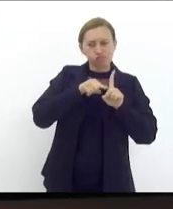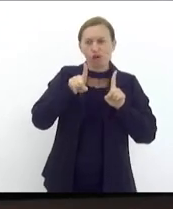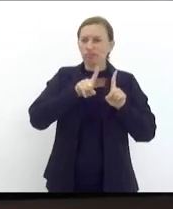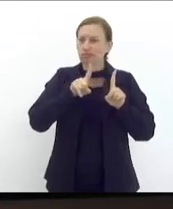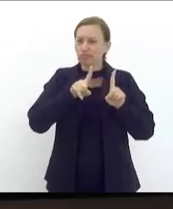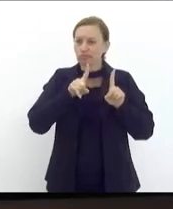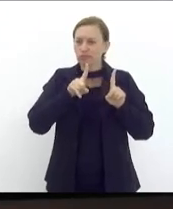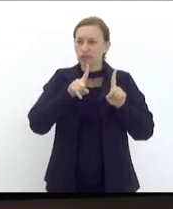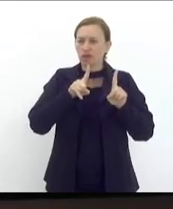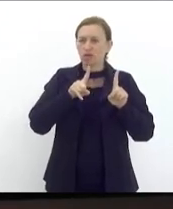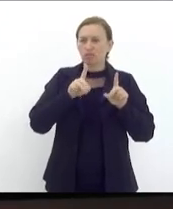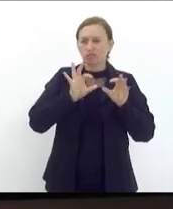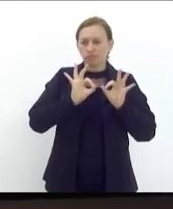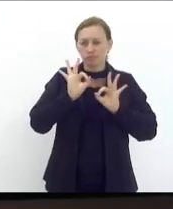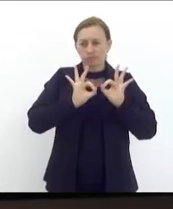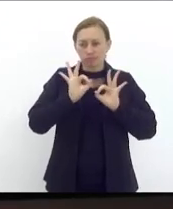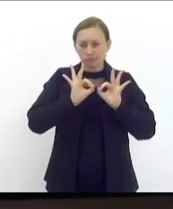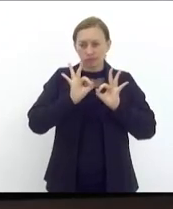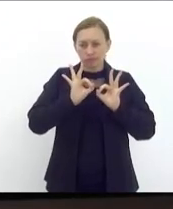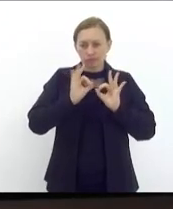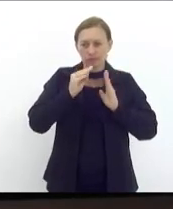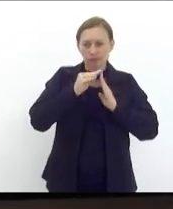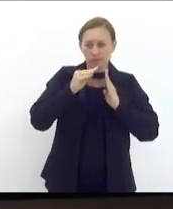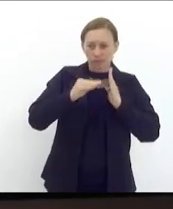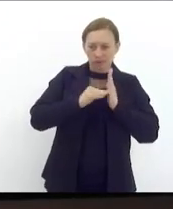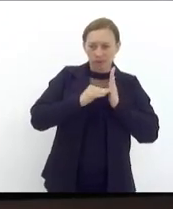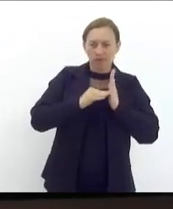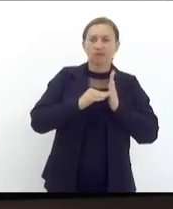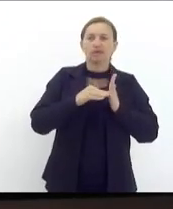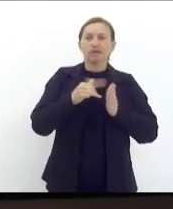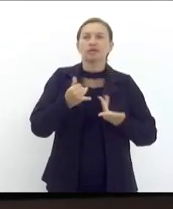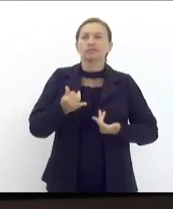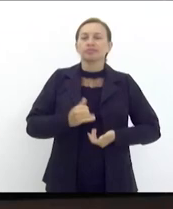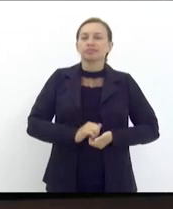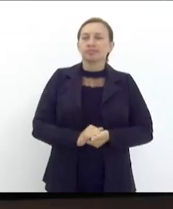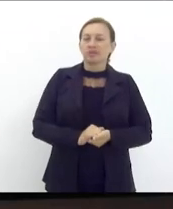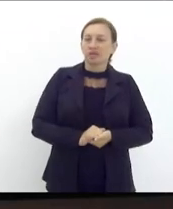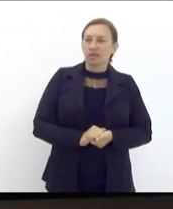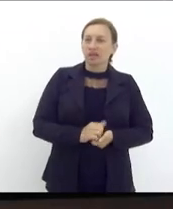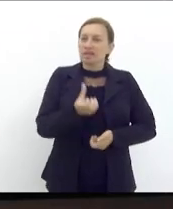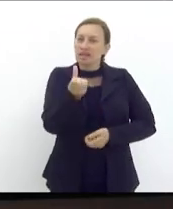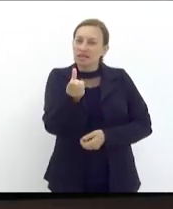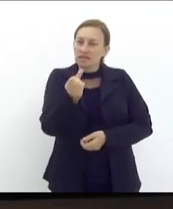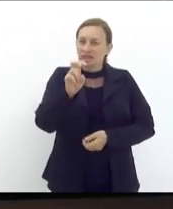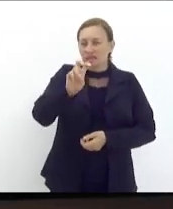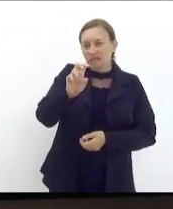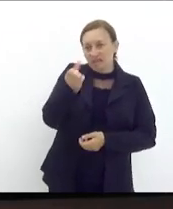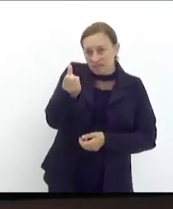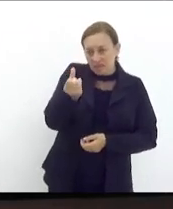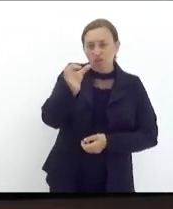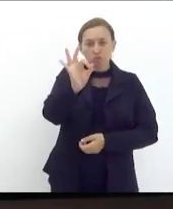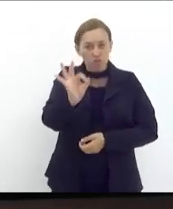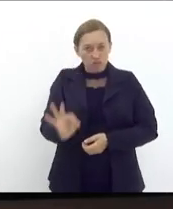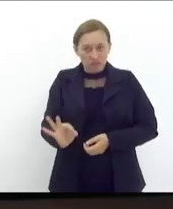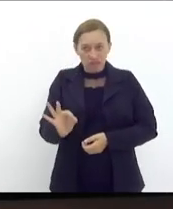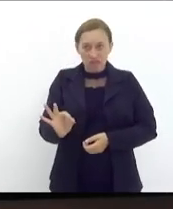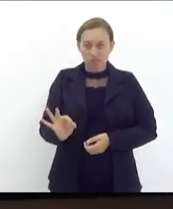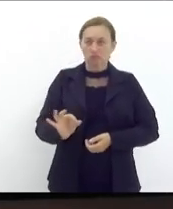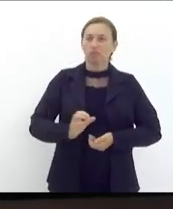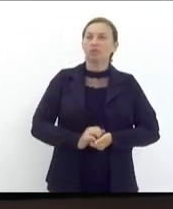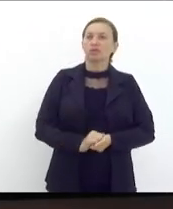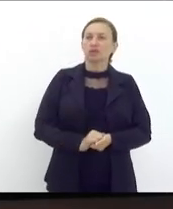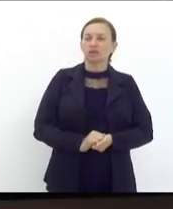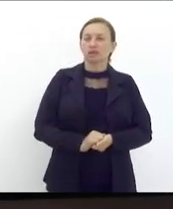na adolescência. E das gravidezes que ocorrem na adolescência, 66% não são